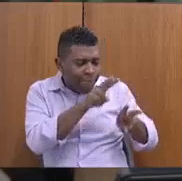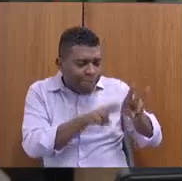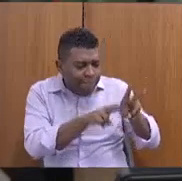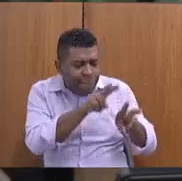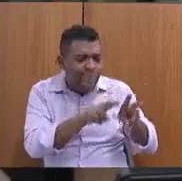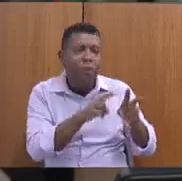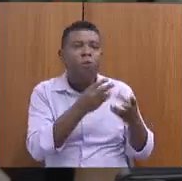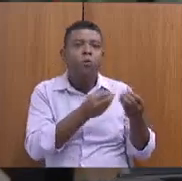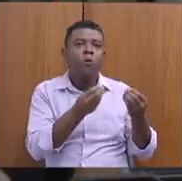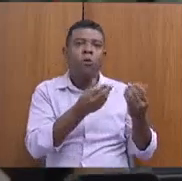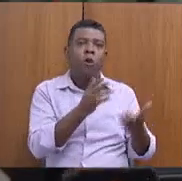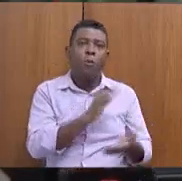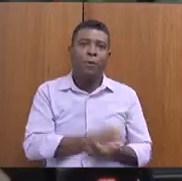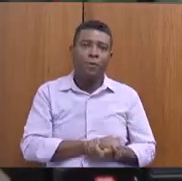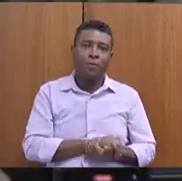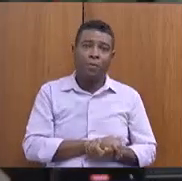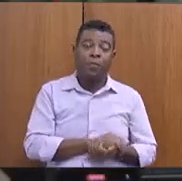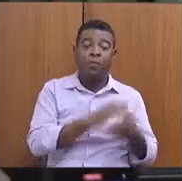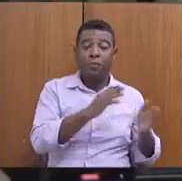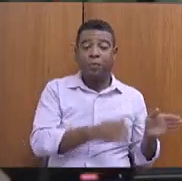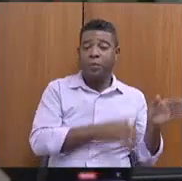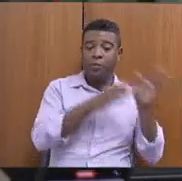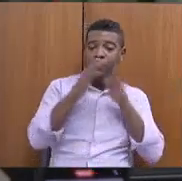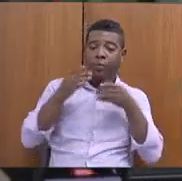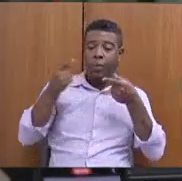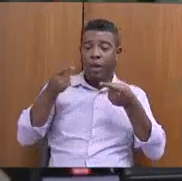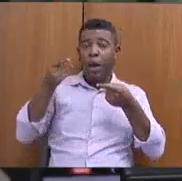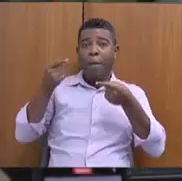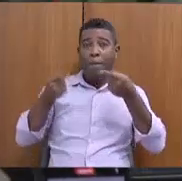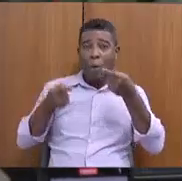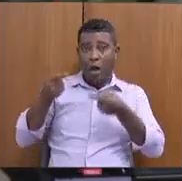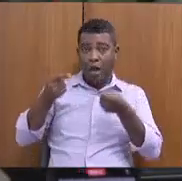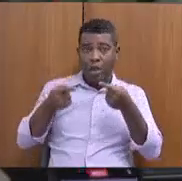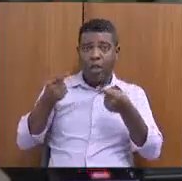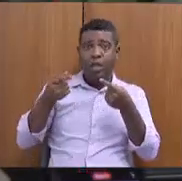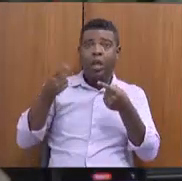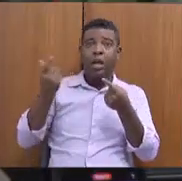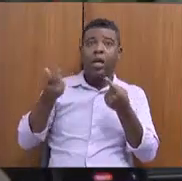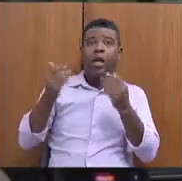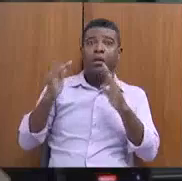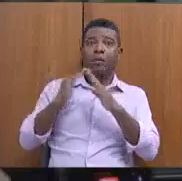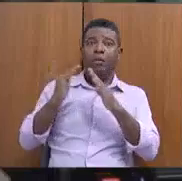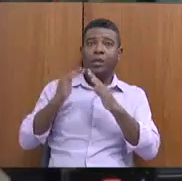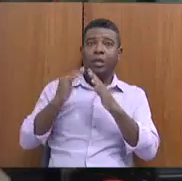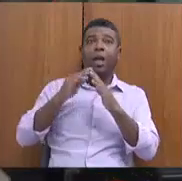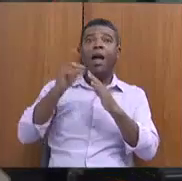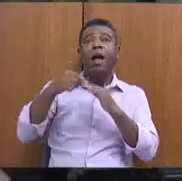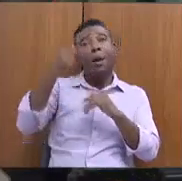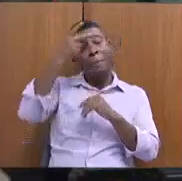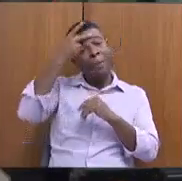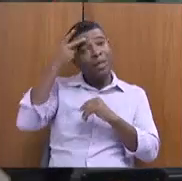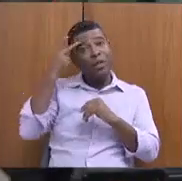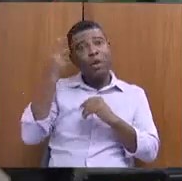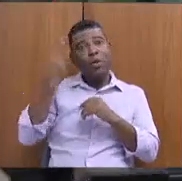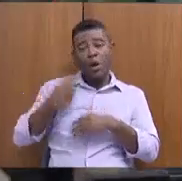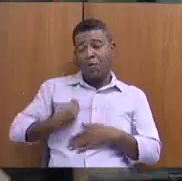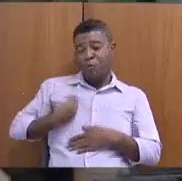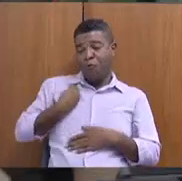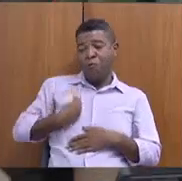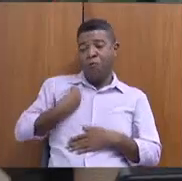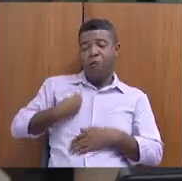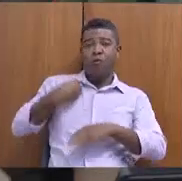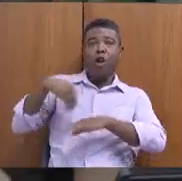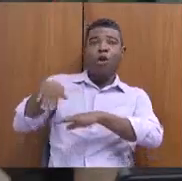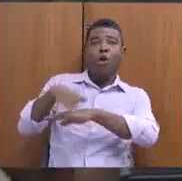A política de habitação para as pessoas em situação de rua, muito importante, a iniciativa, até porque tem uma lei aprovada nessa casa pela